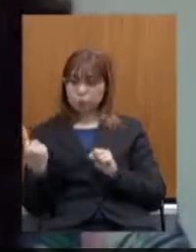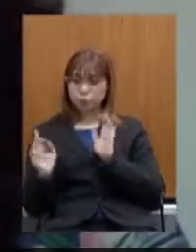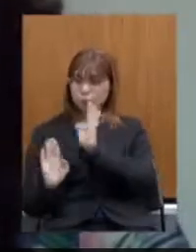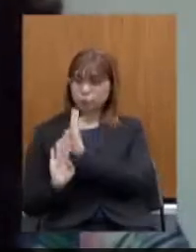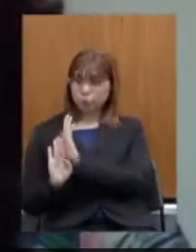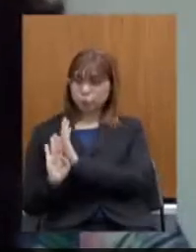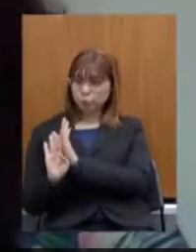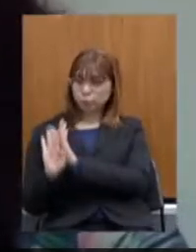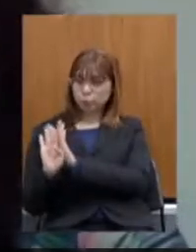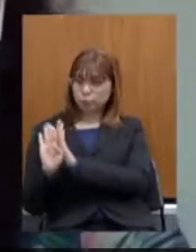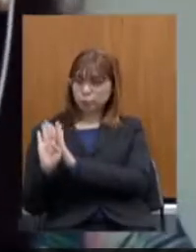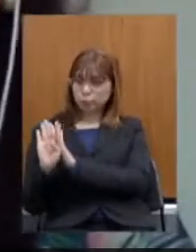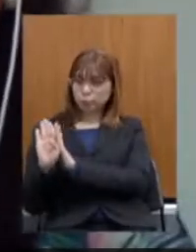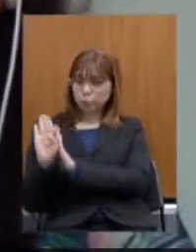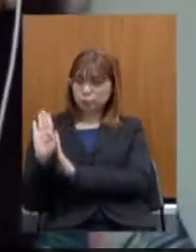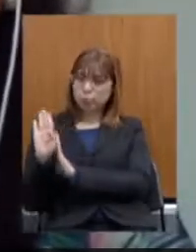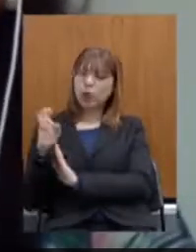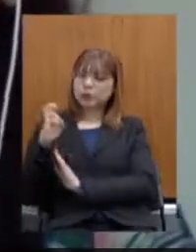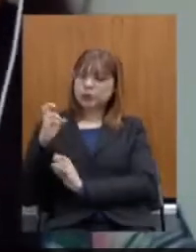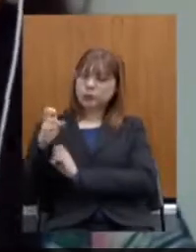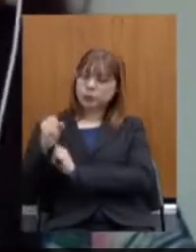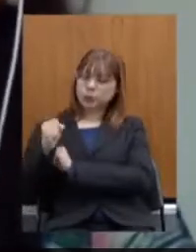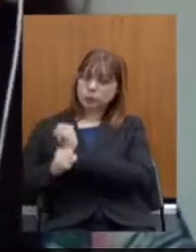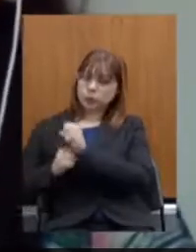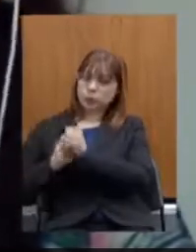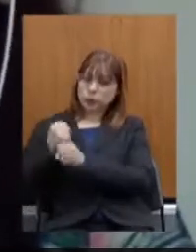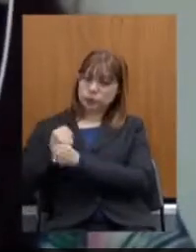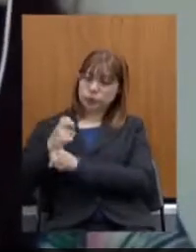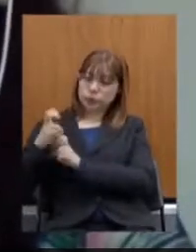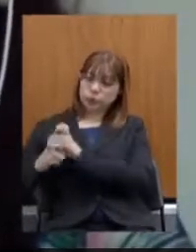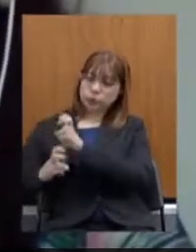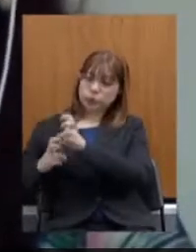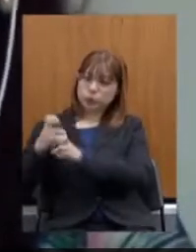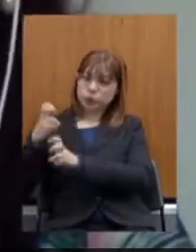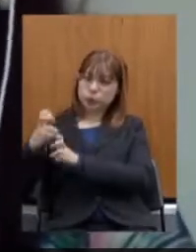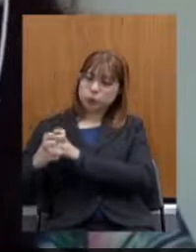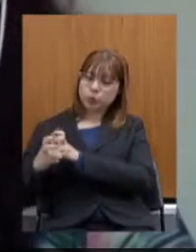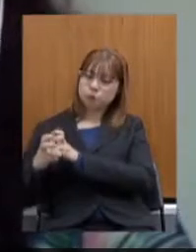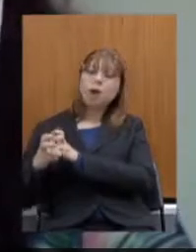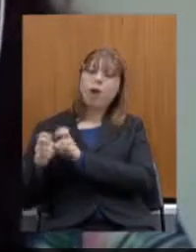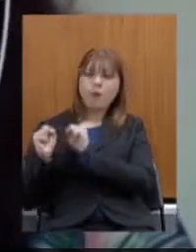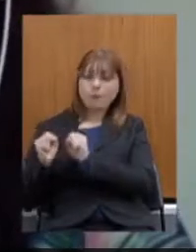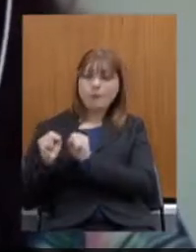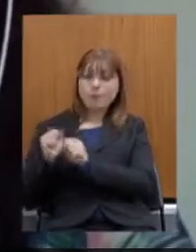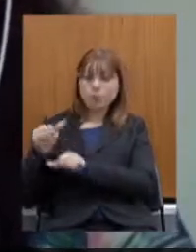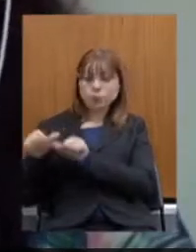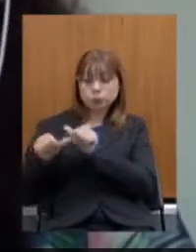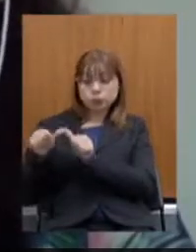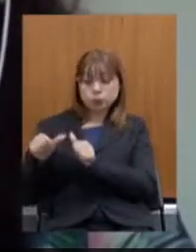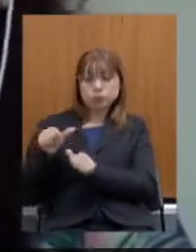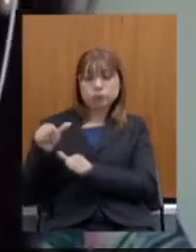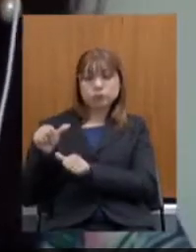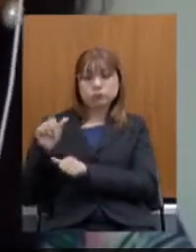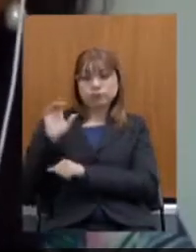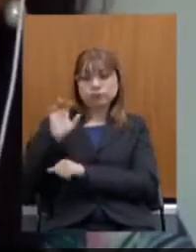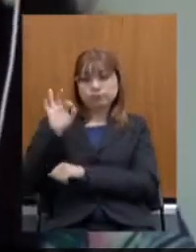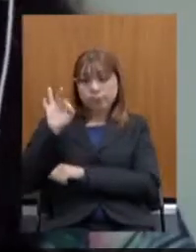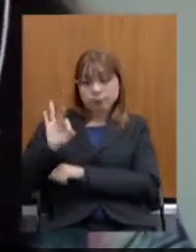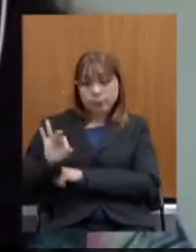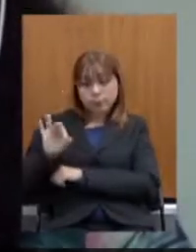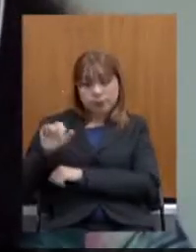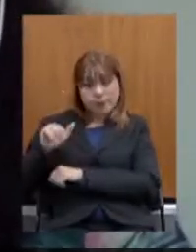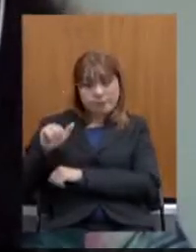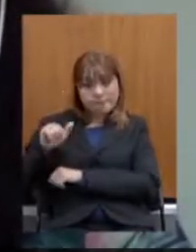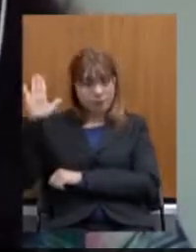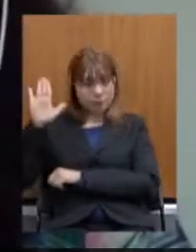progressão ou um quinquênio, e isso pode ensejar a mudança de faixa e uma cobrança de uma